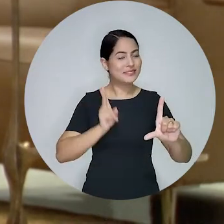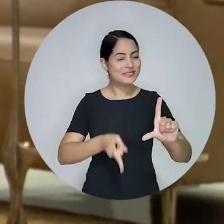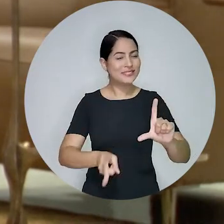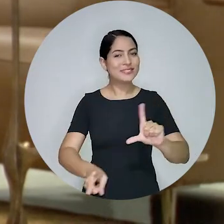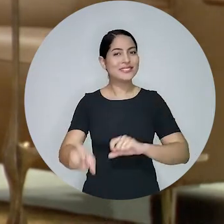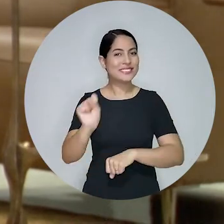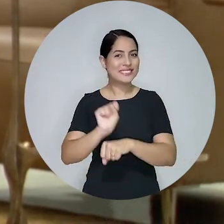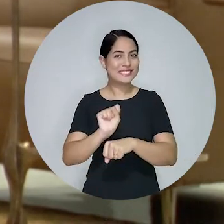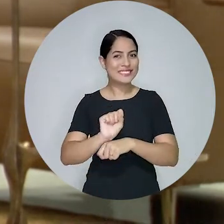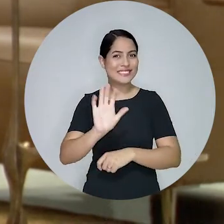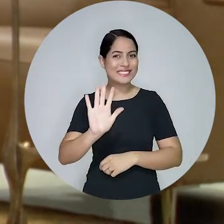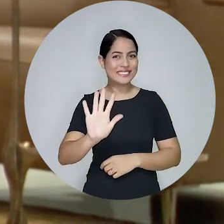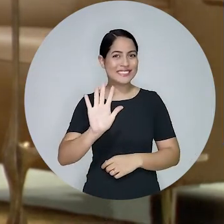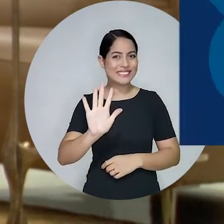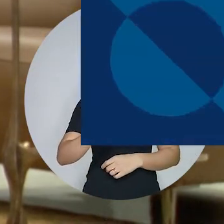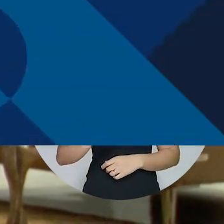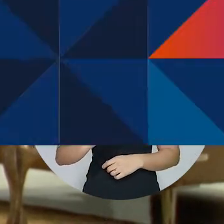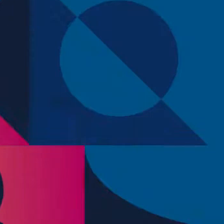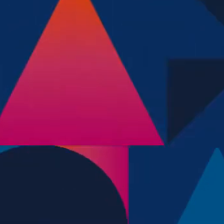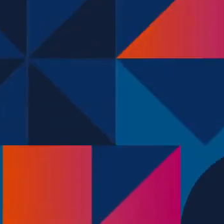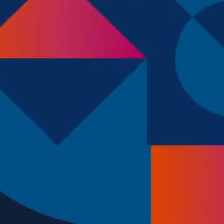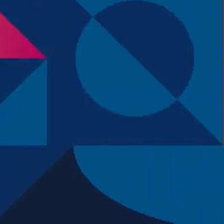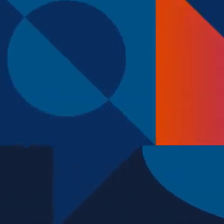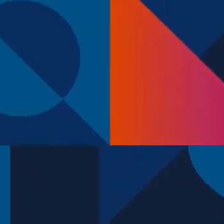com mais OAB Nacional. Não saia daí!